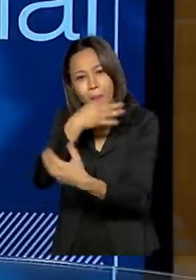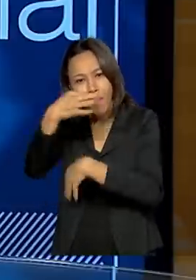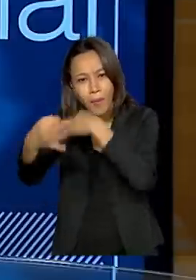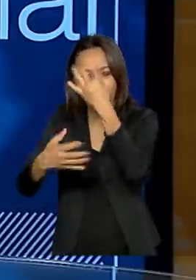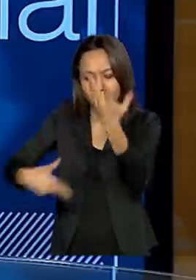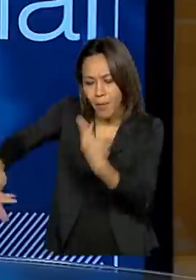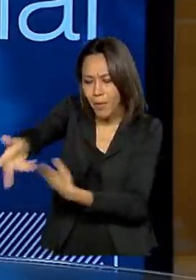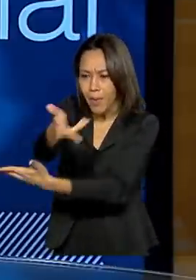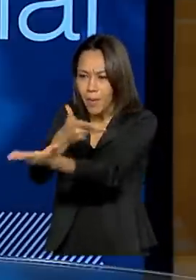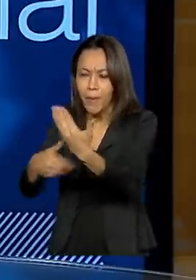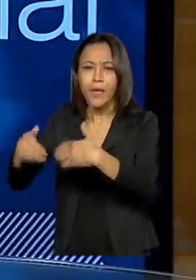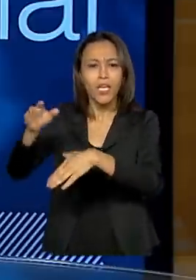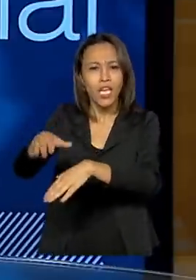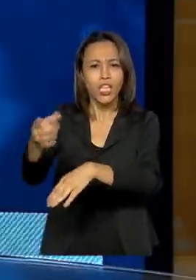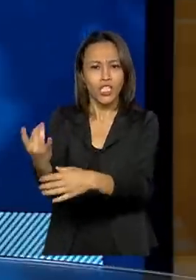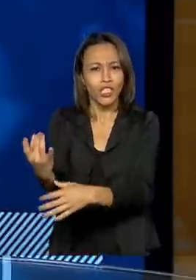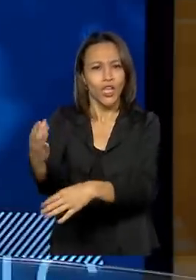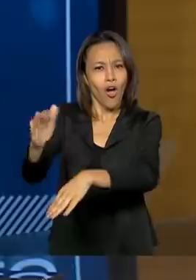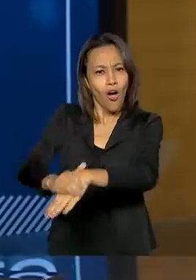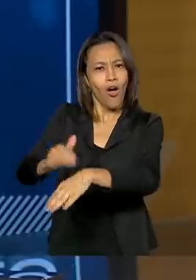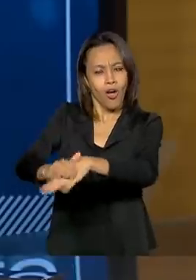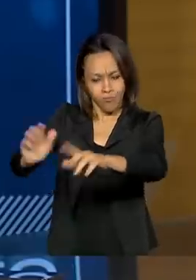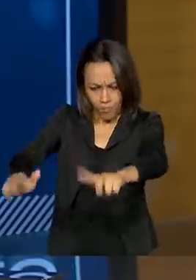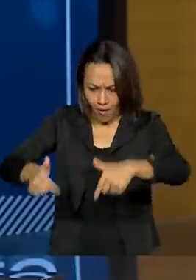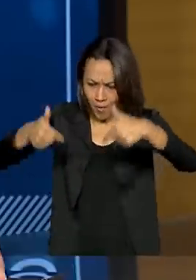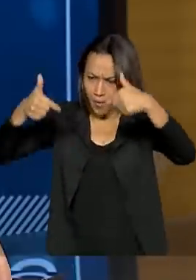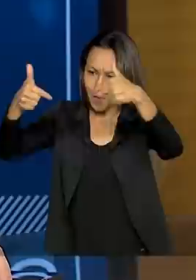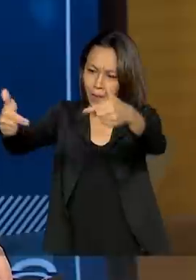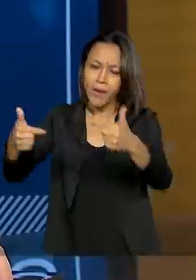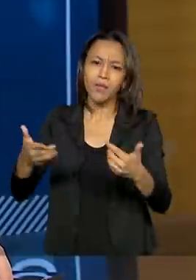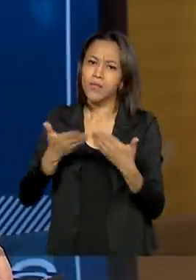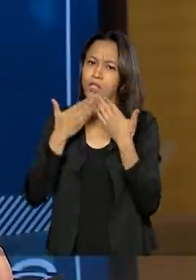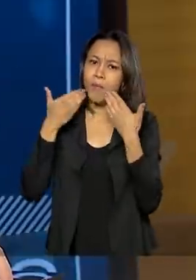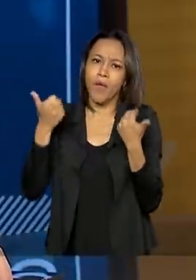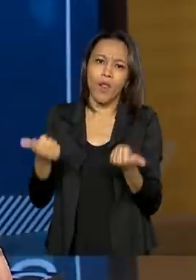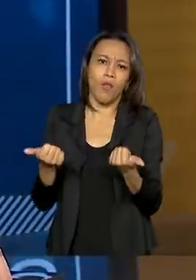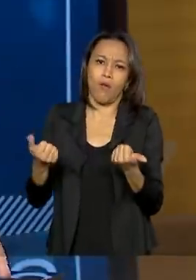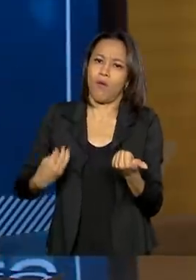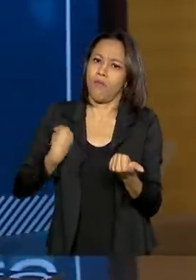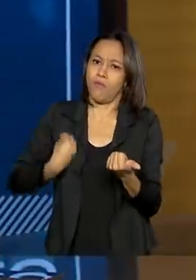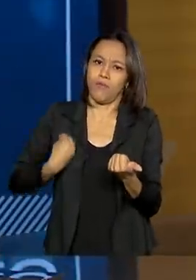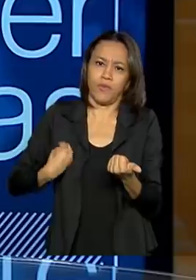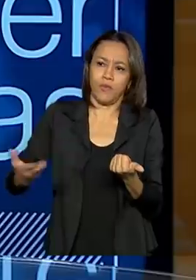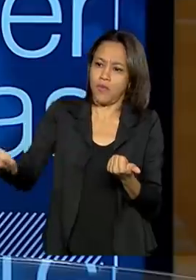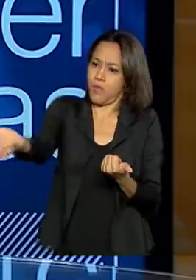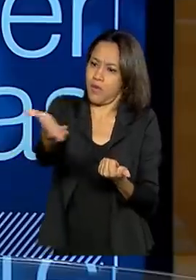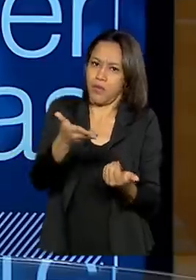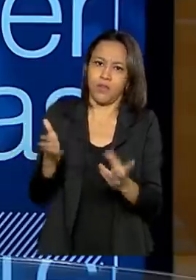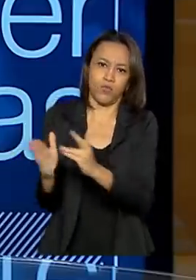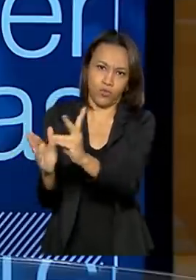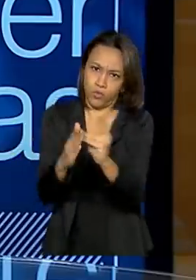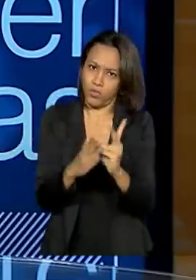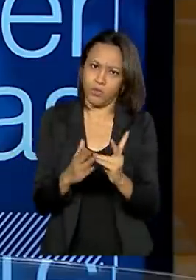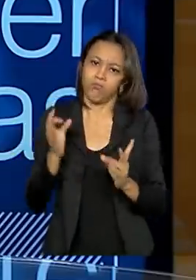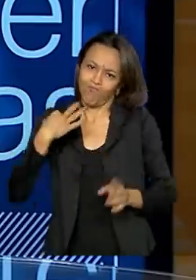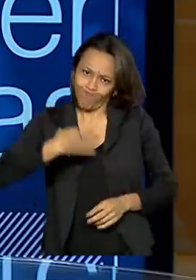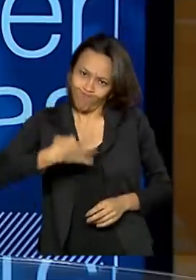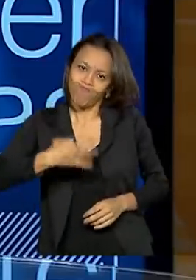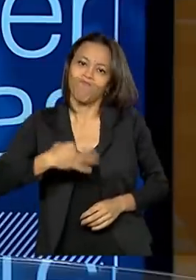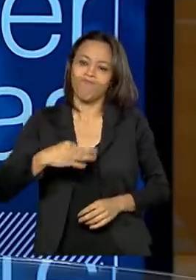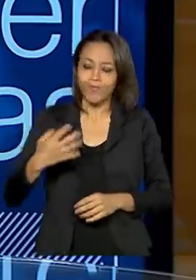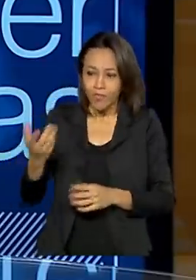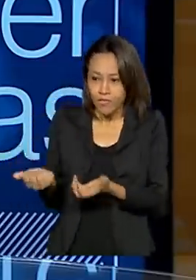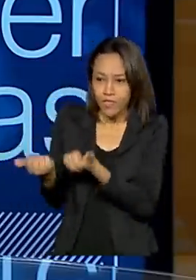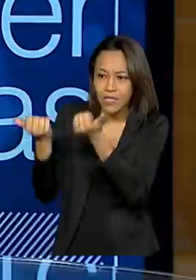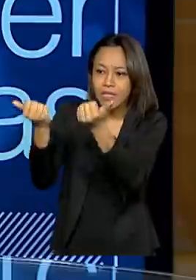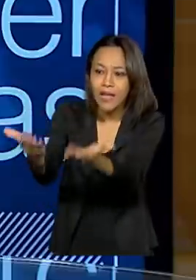eles possam caminhar com as próprias pernas. E que os resultados sejam a melhoria das condições de vida dos indígenas. Com certeza. Se você dá sustentabilidade, você